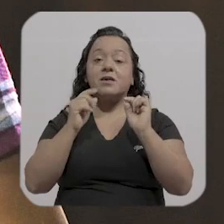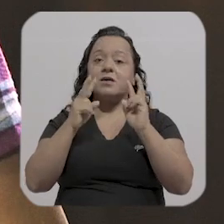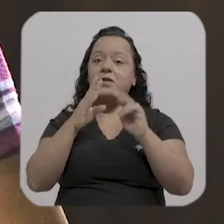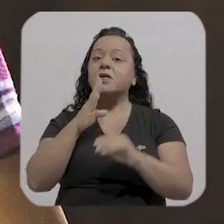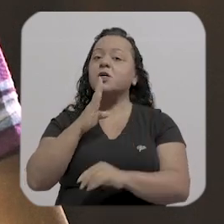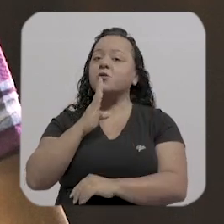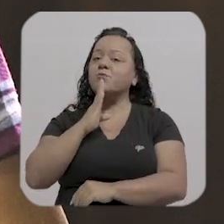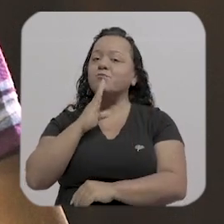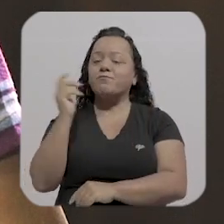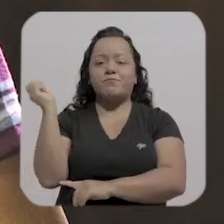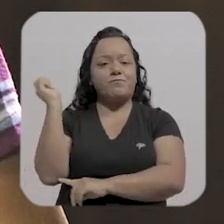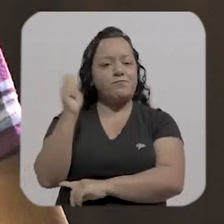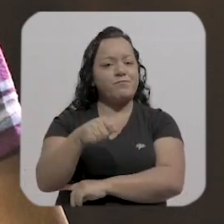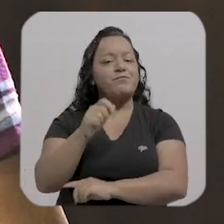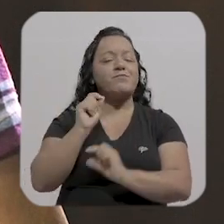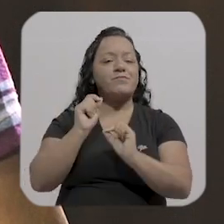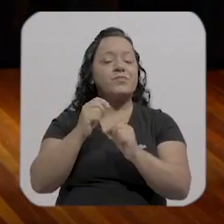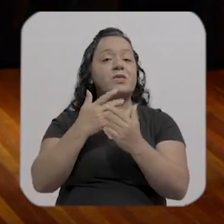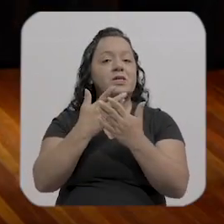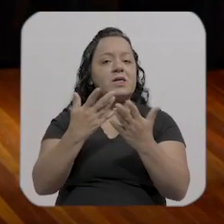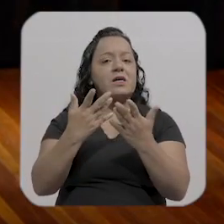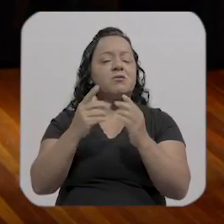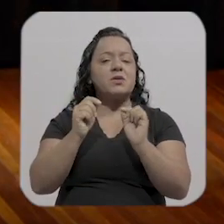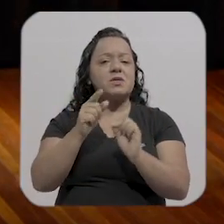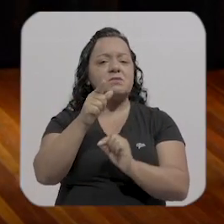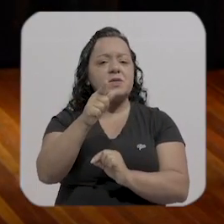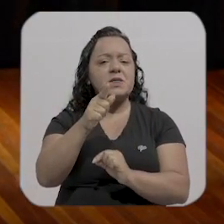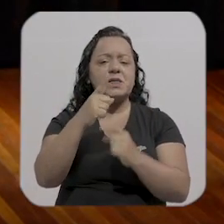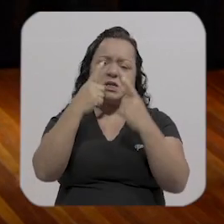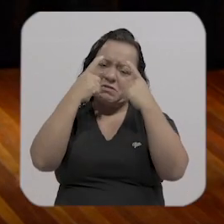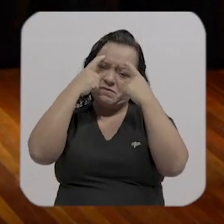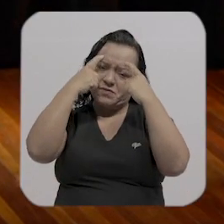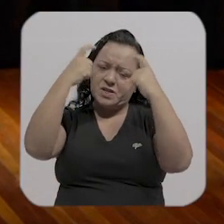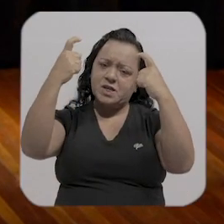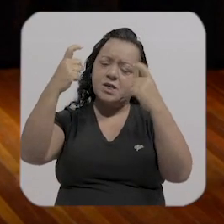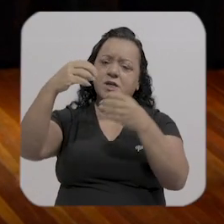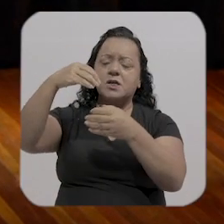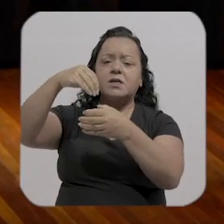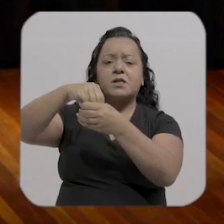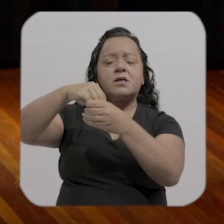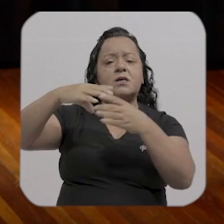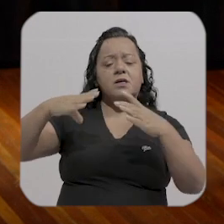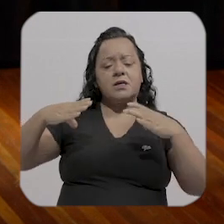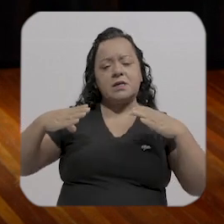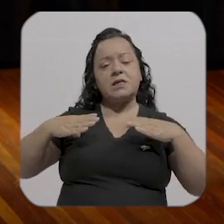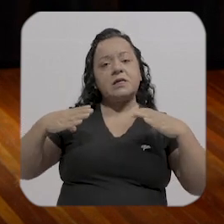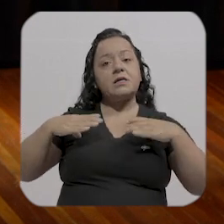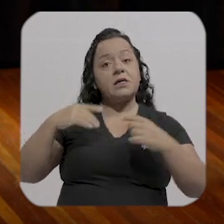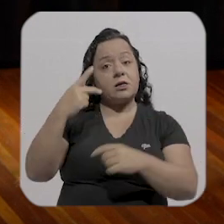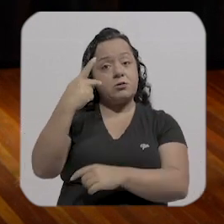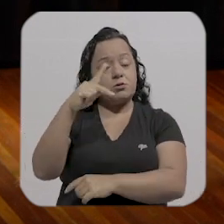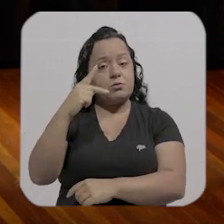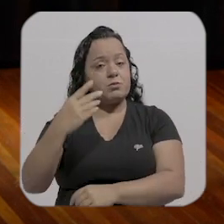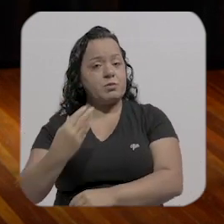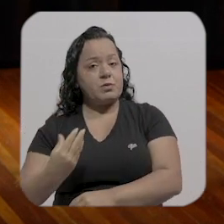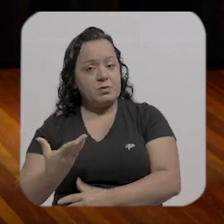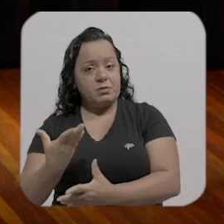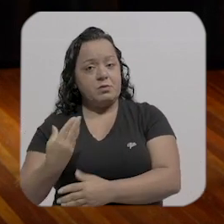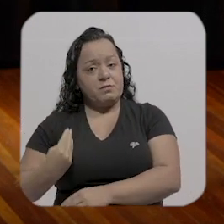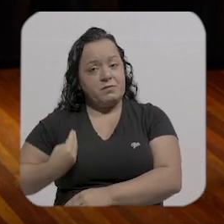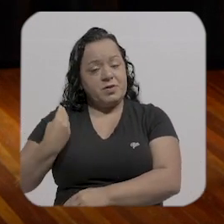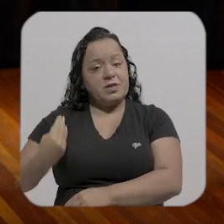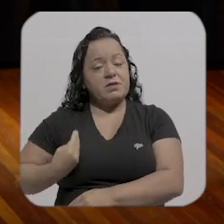acho que a tua vida vai ser uma vida mesquinha né acho que a cidade ainda